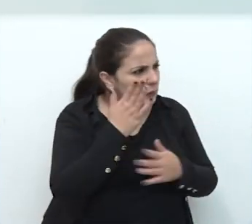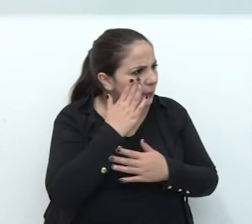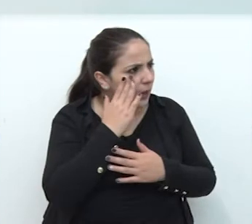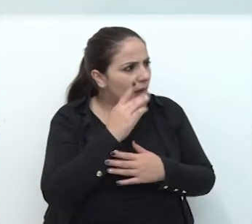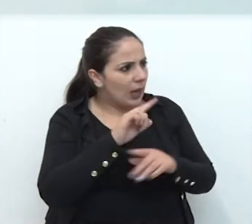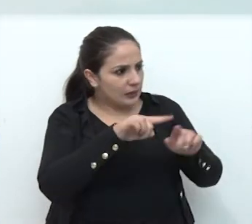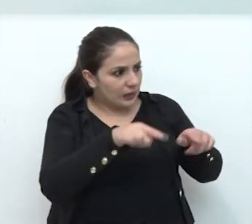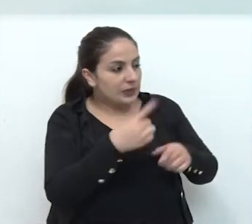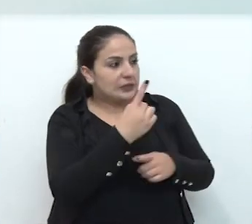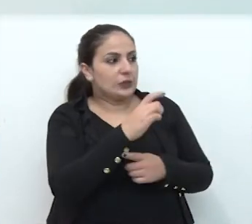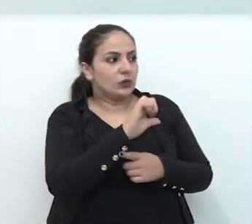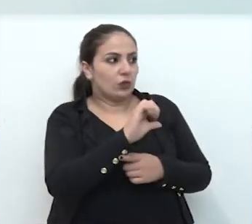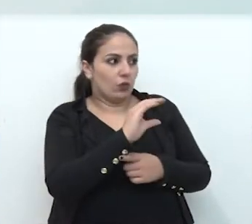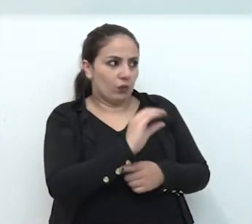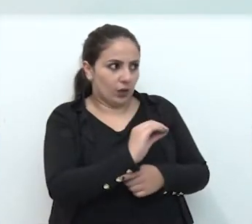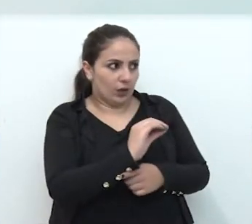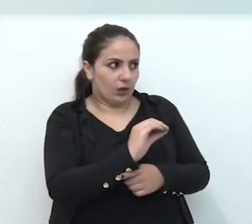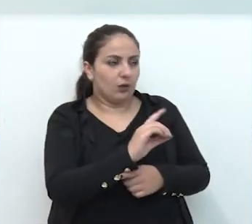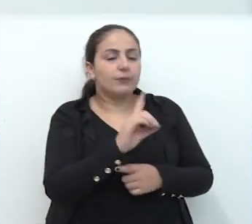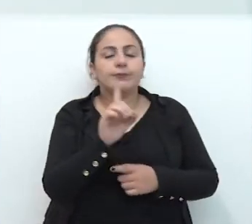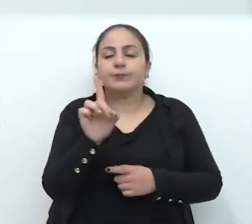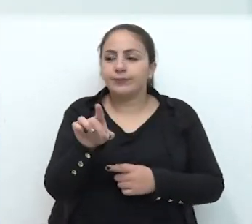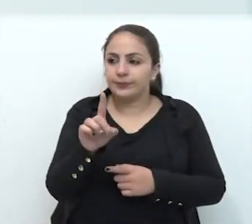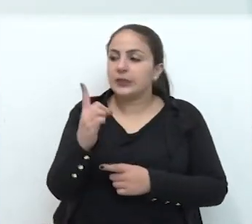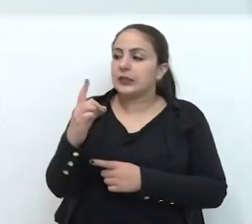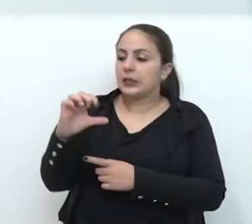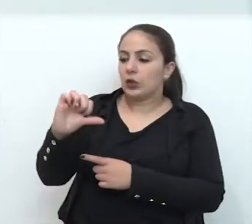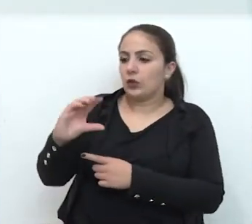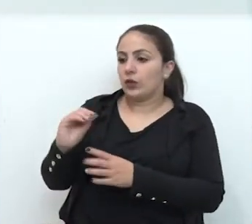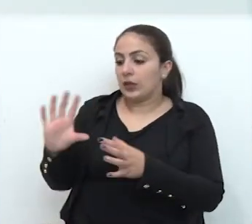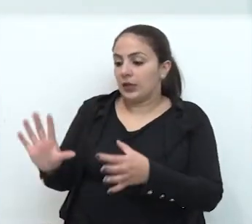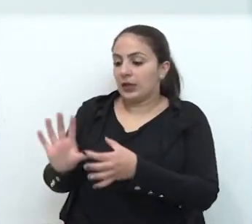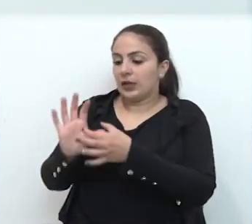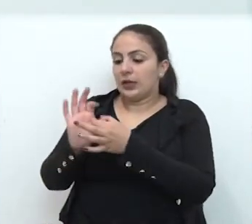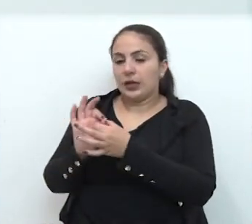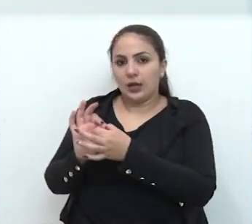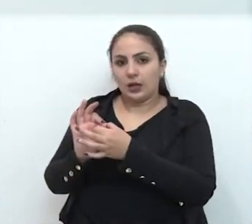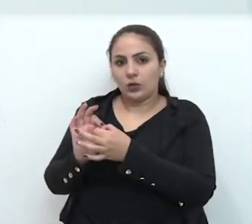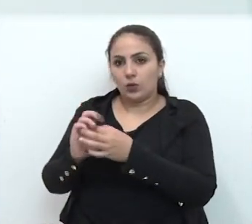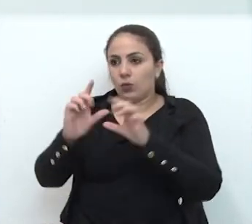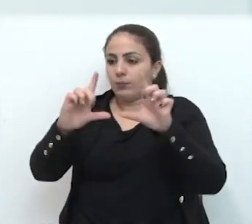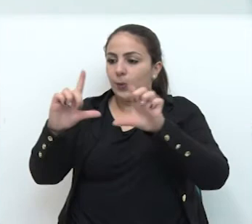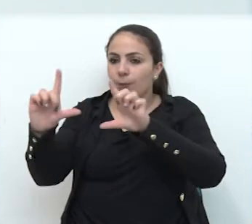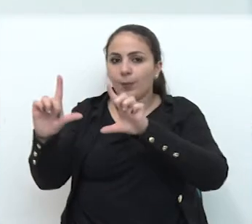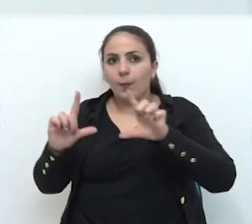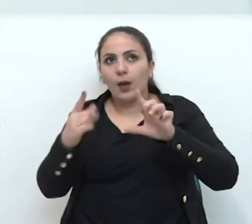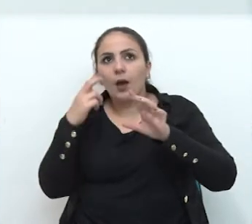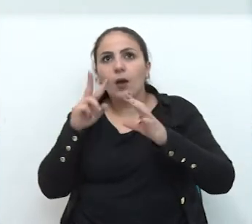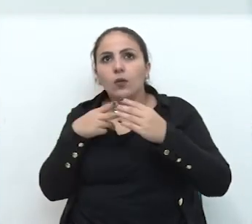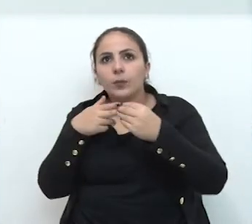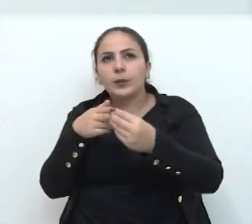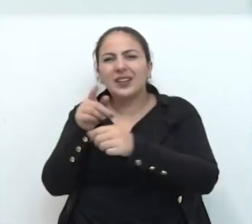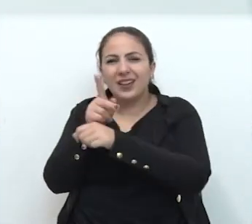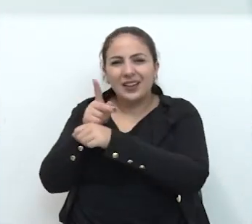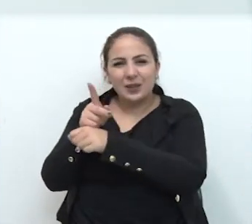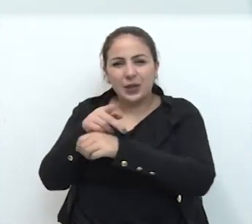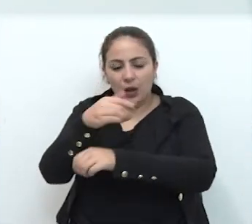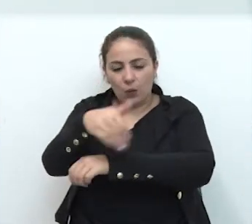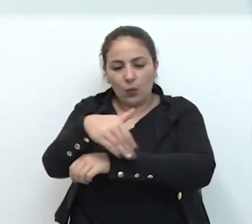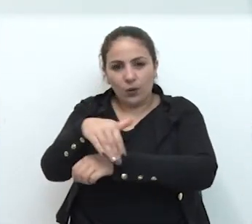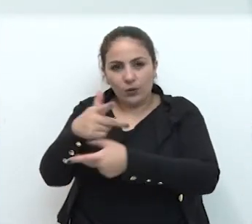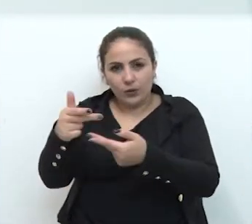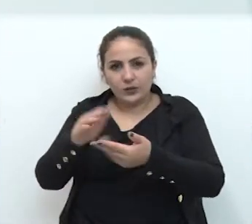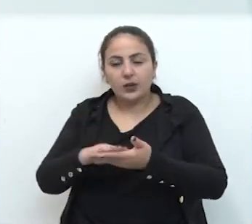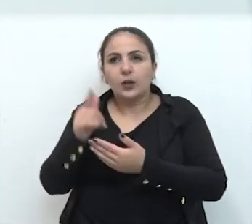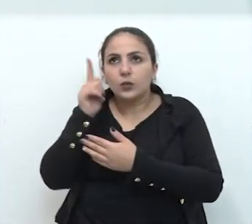190, outras ligações chegam. 190 agregado com o sistema de vídeo monitoramento hoje. É uma sala ampla,